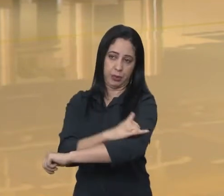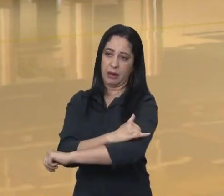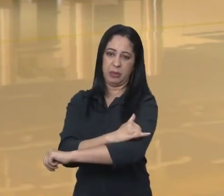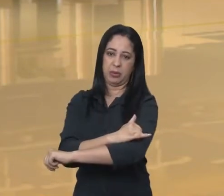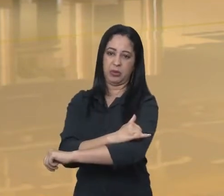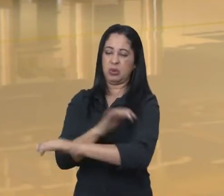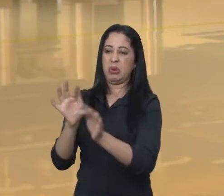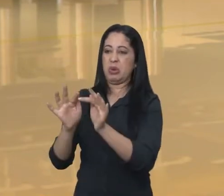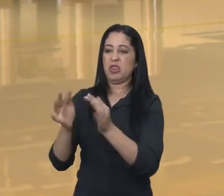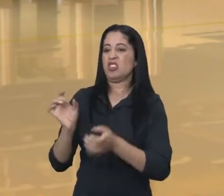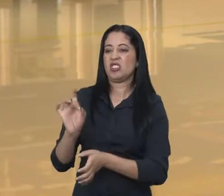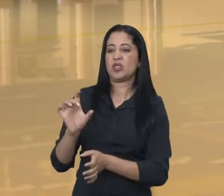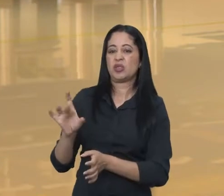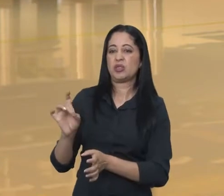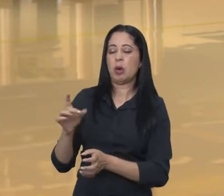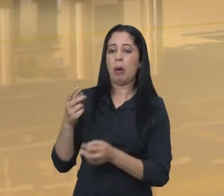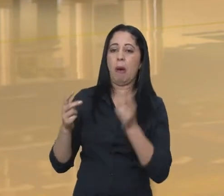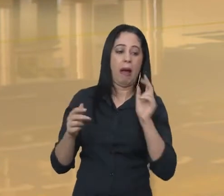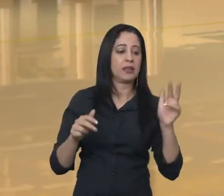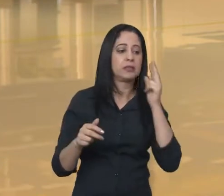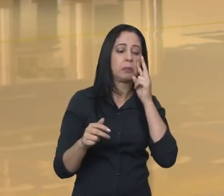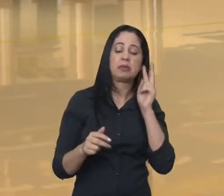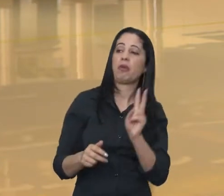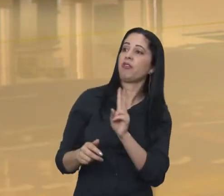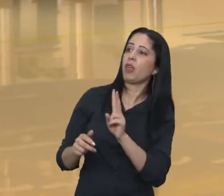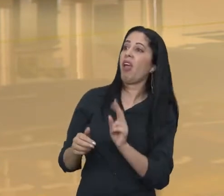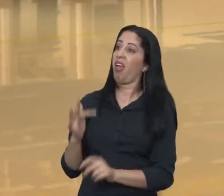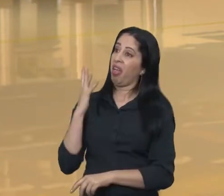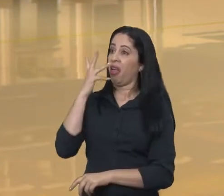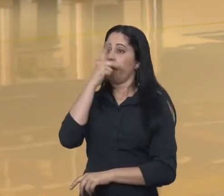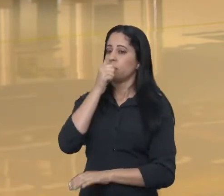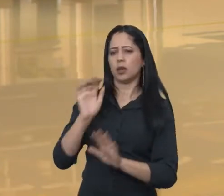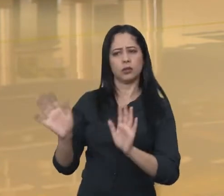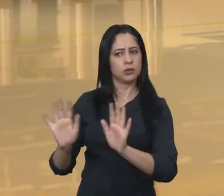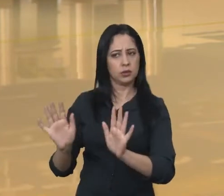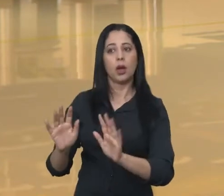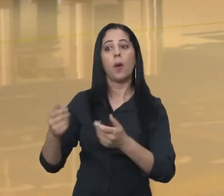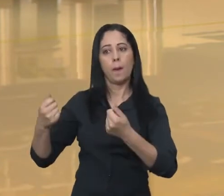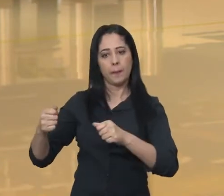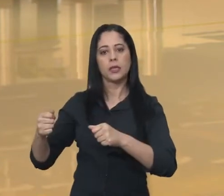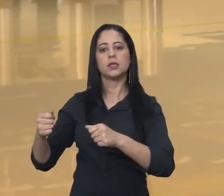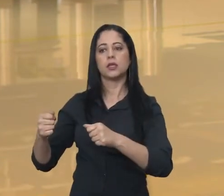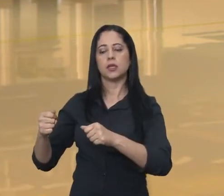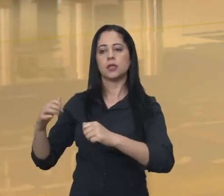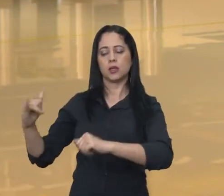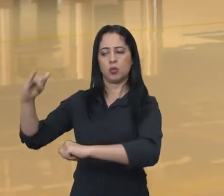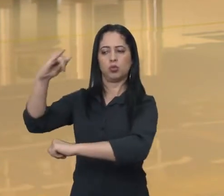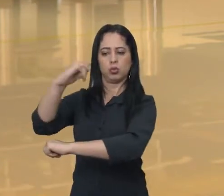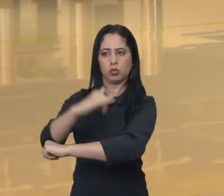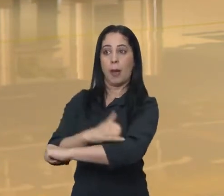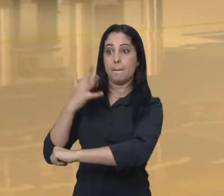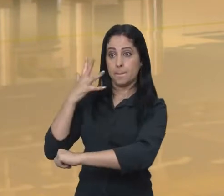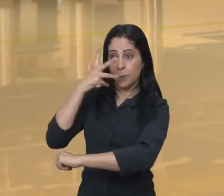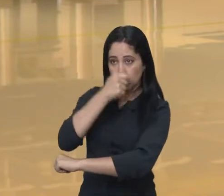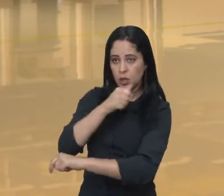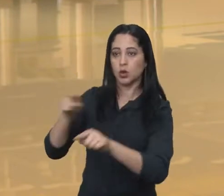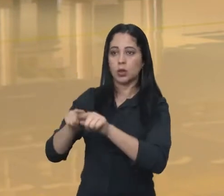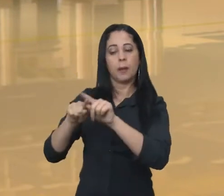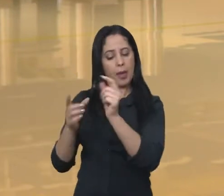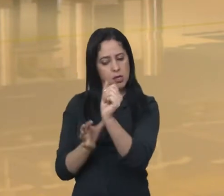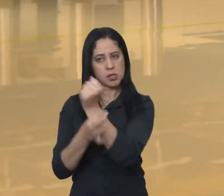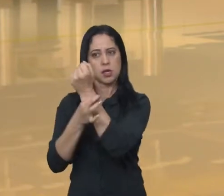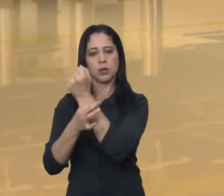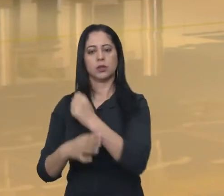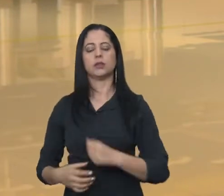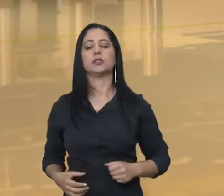adianta ter alguma coisa que seja simplesmente assim para as pessoas olharem e ser bonito. Tem uma coisa que também